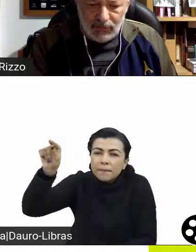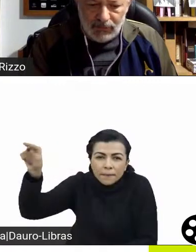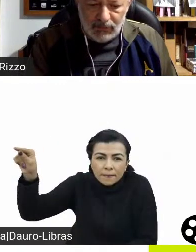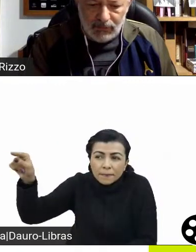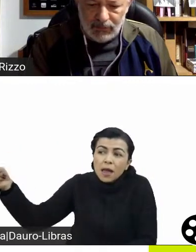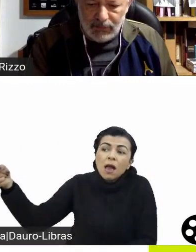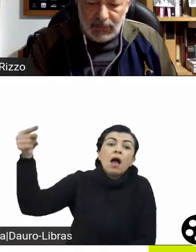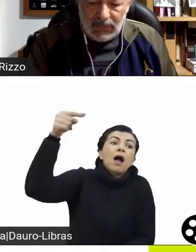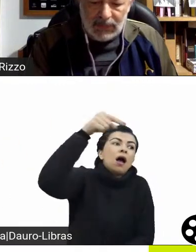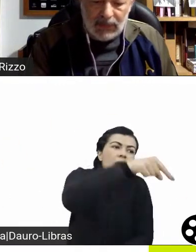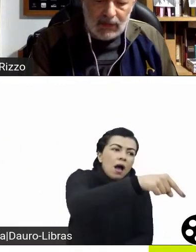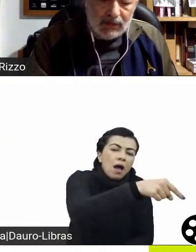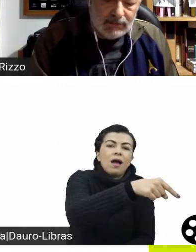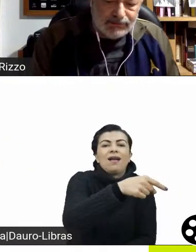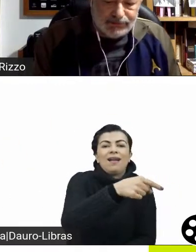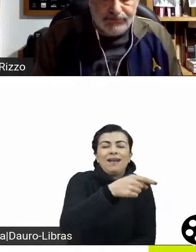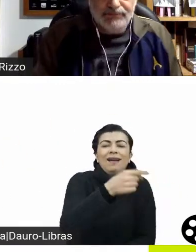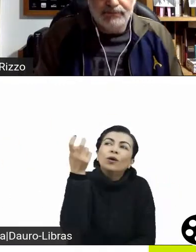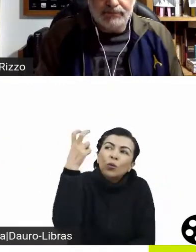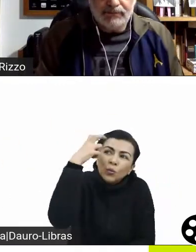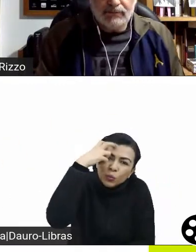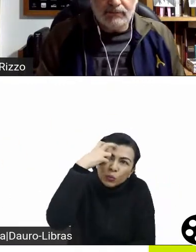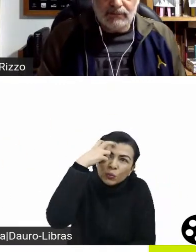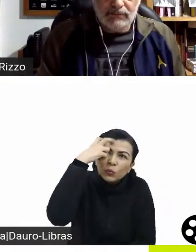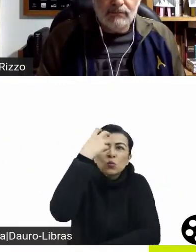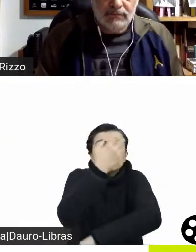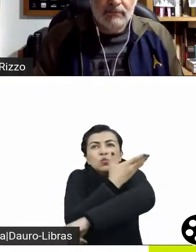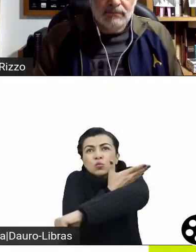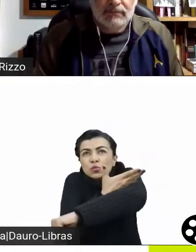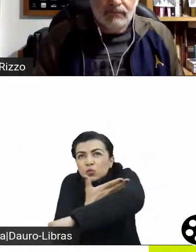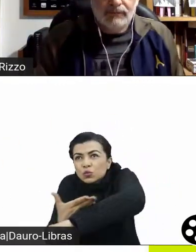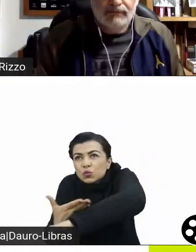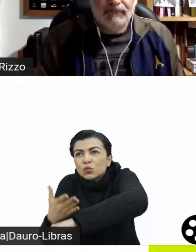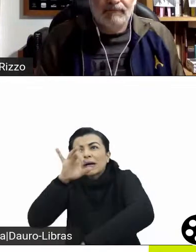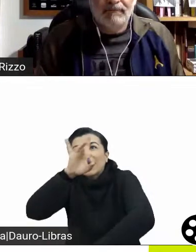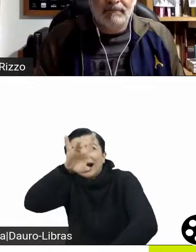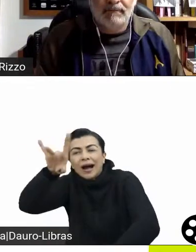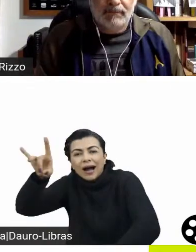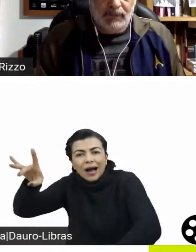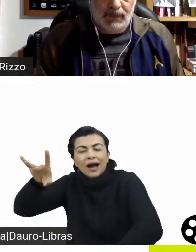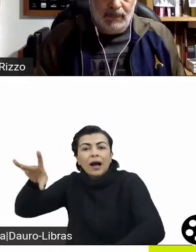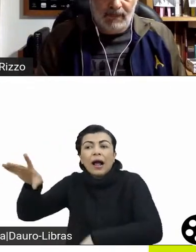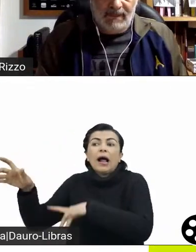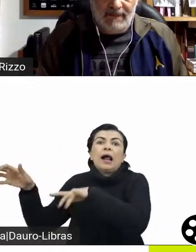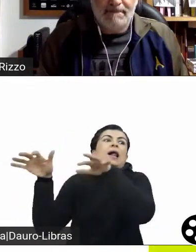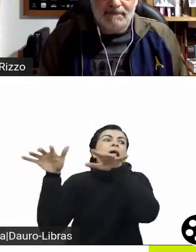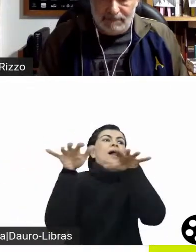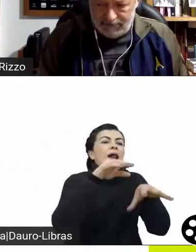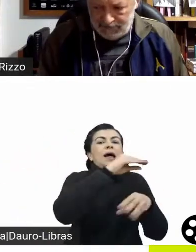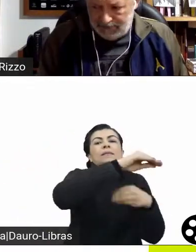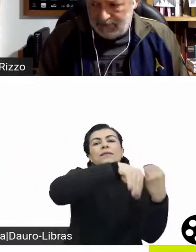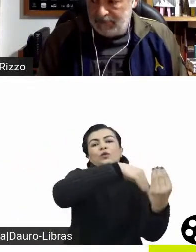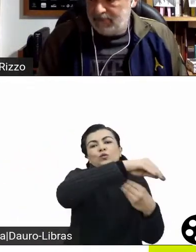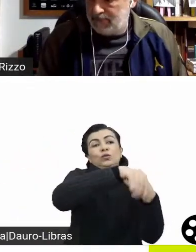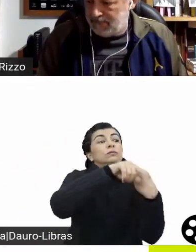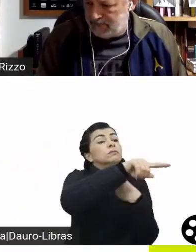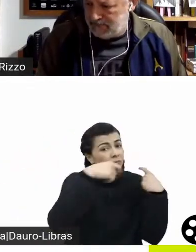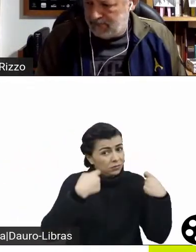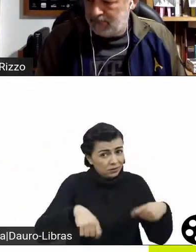ele se padroniza na comoditização dos seus produtos artísticos, então, para você comoditizar algo, você não precisa